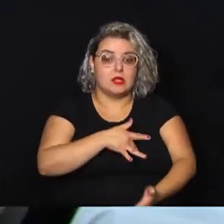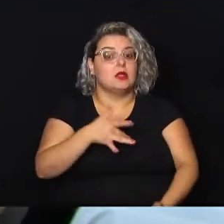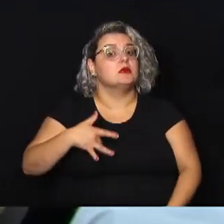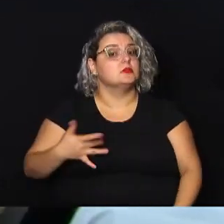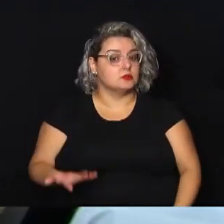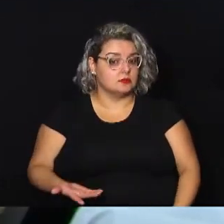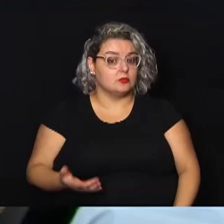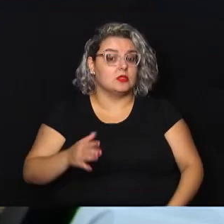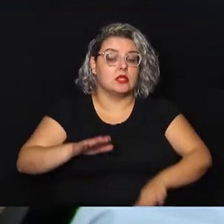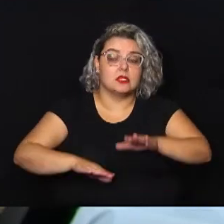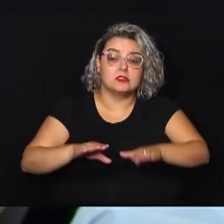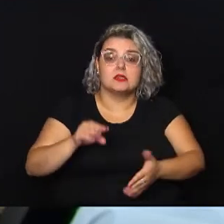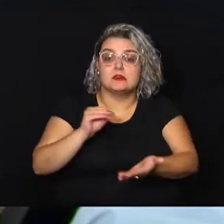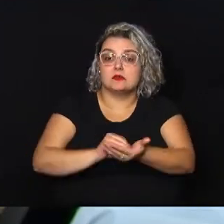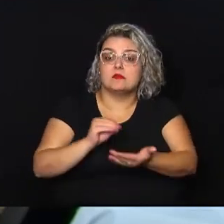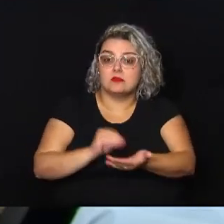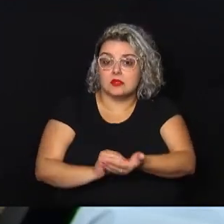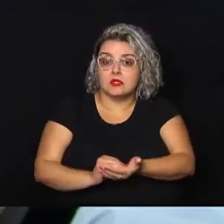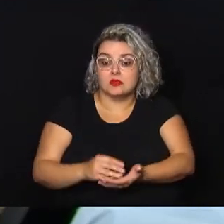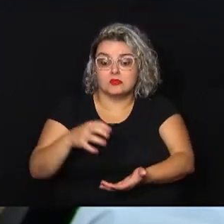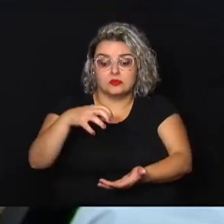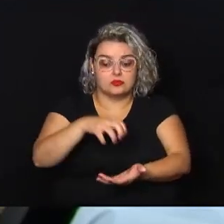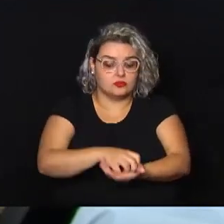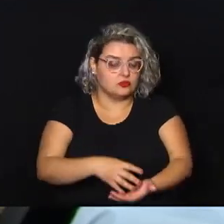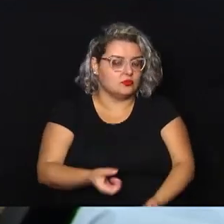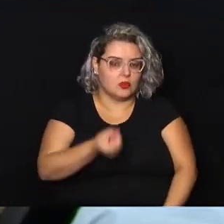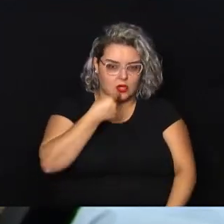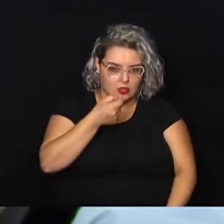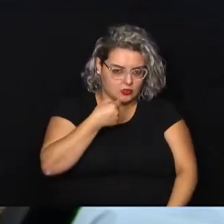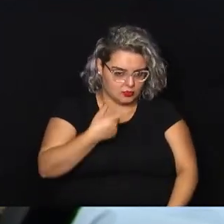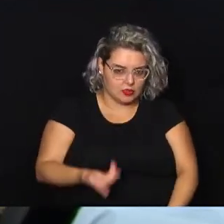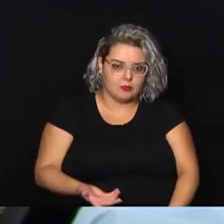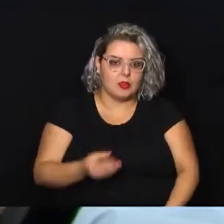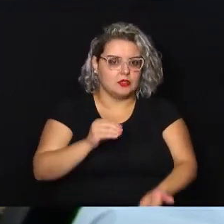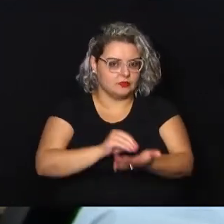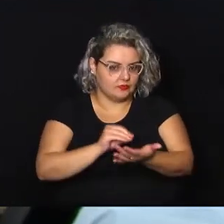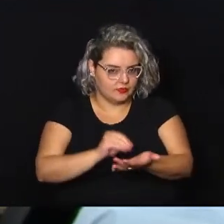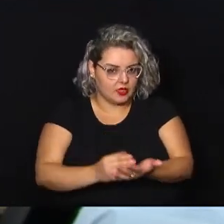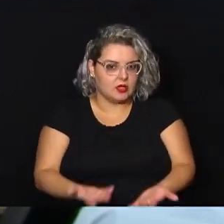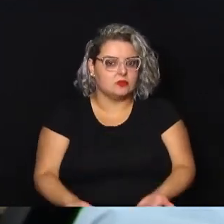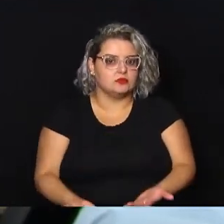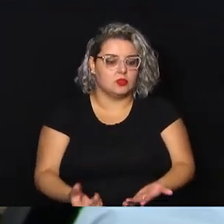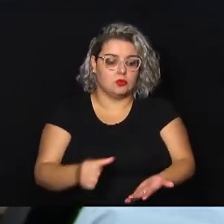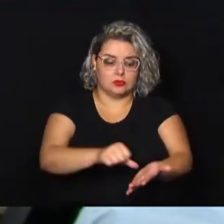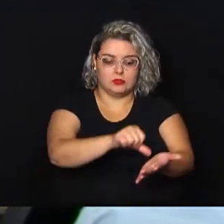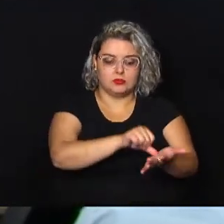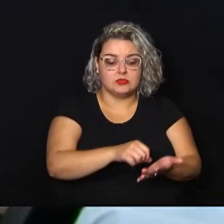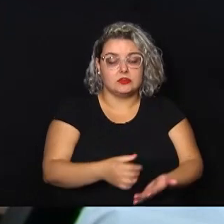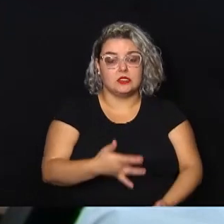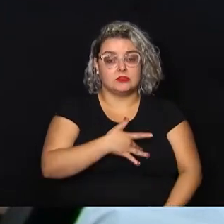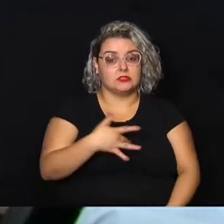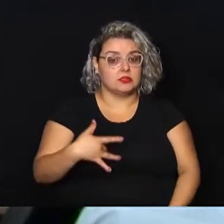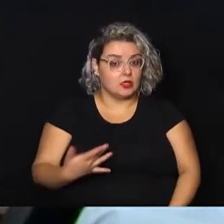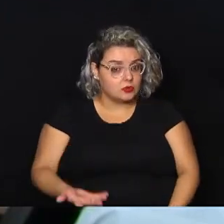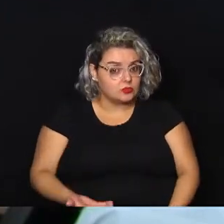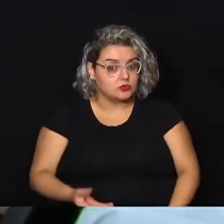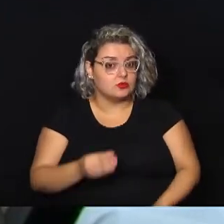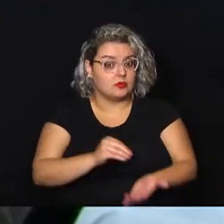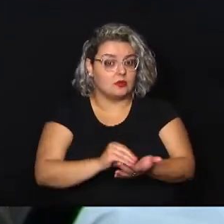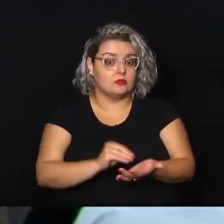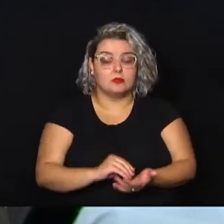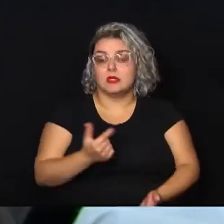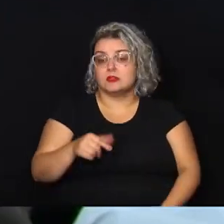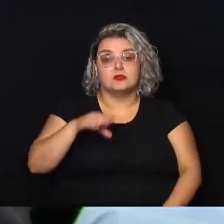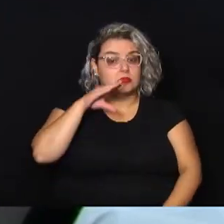falta o medicamento no centro de saúde ou numa unidade de saúde, mas por conta, às vezes, de não ter um funcionário,